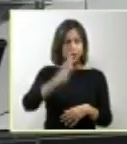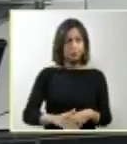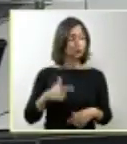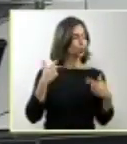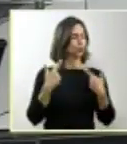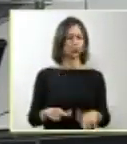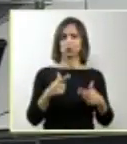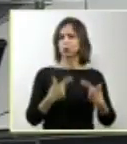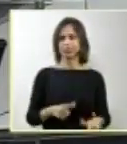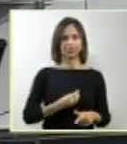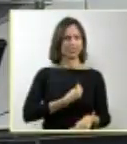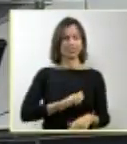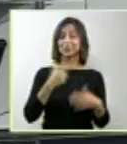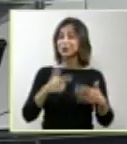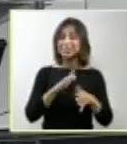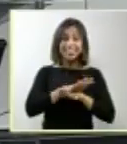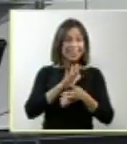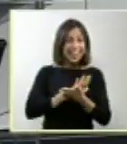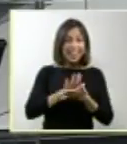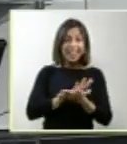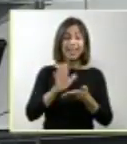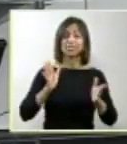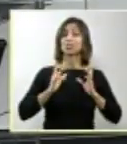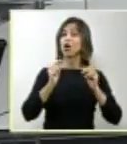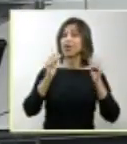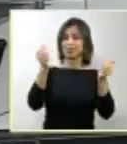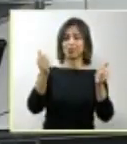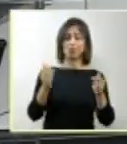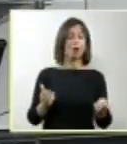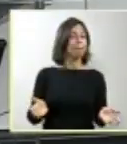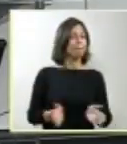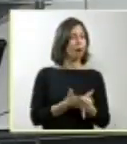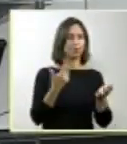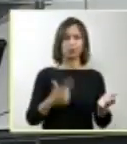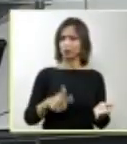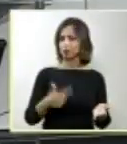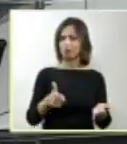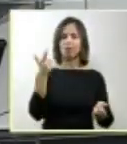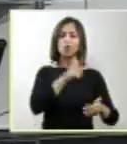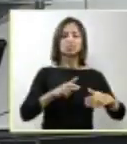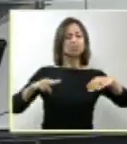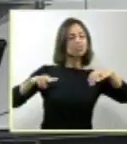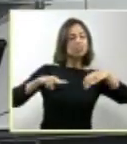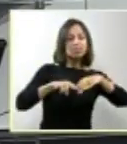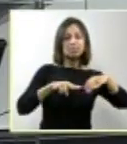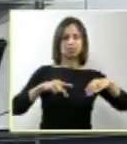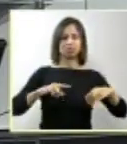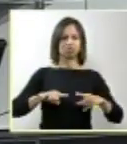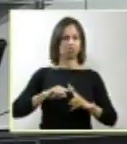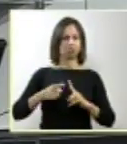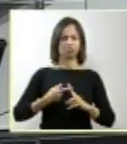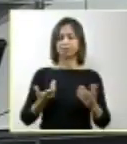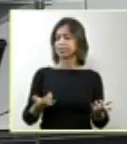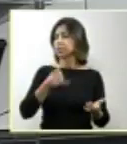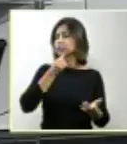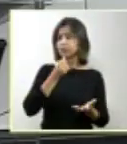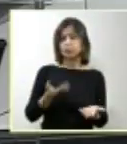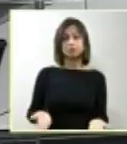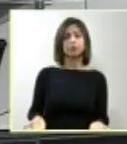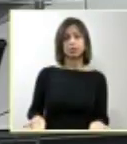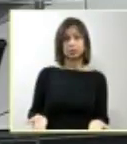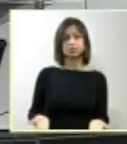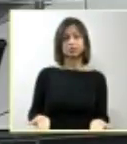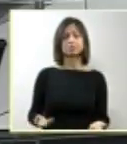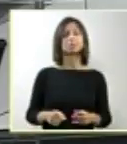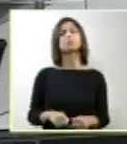não existe. É um tratamento dos ricos ainda, não dos pobres, que a maioria do povo brasileiro o é ainda, ainda, infelizmente. Mas,